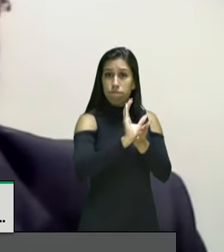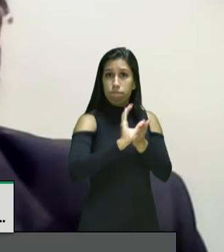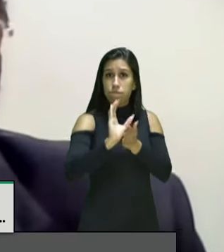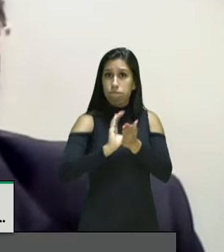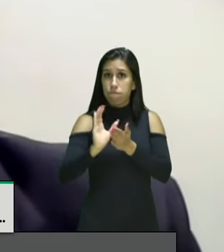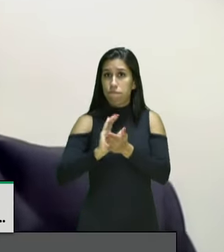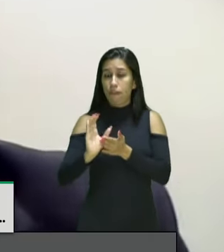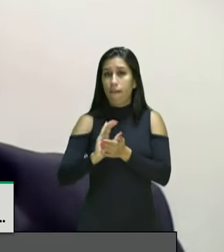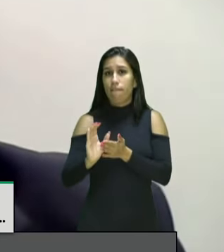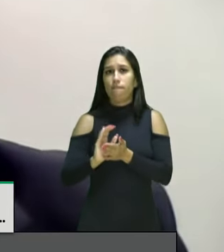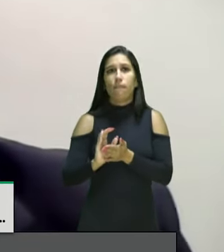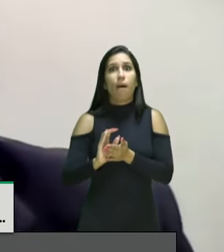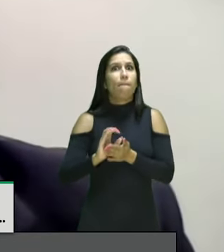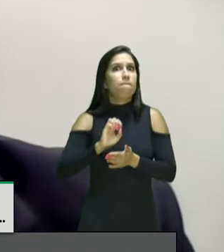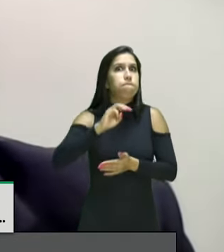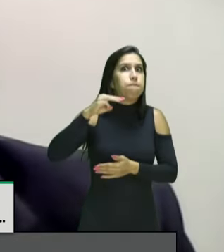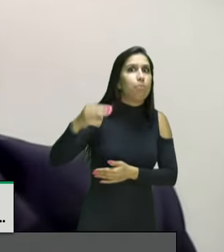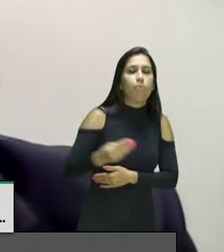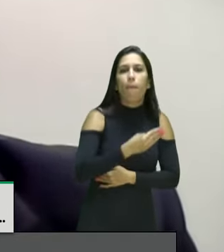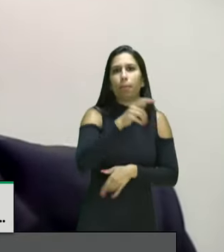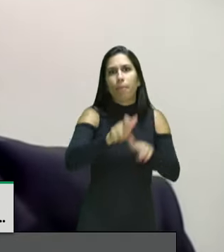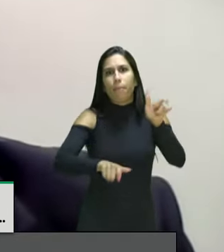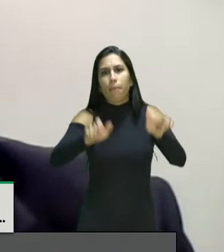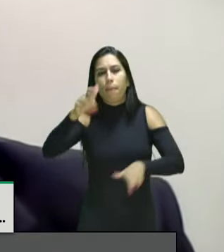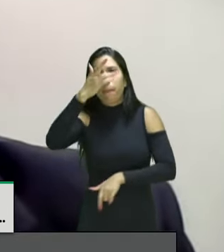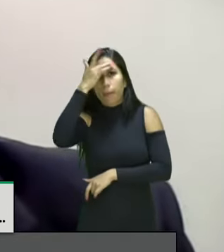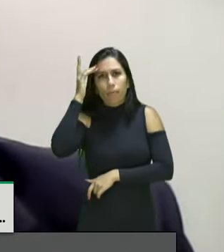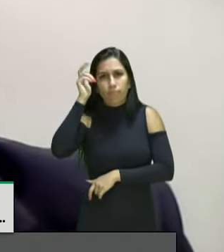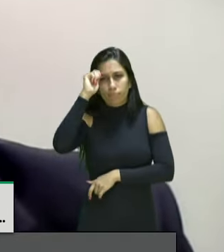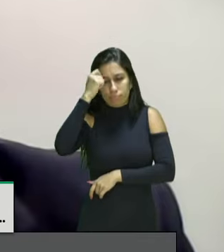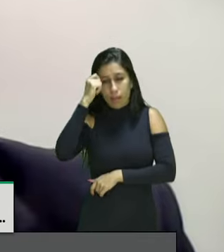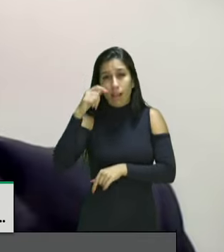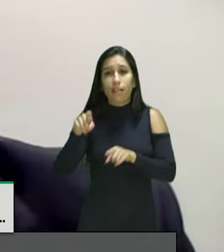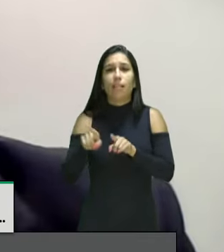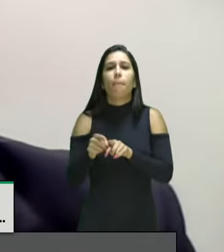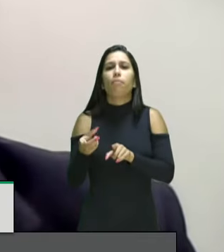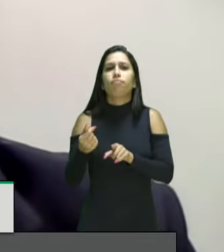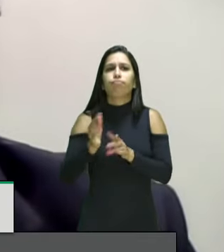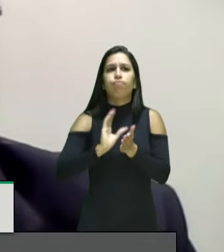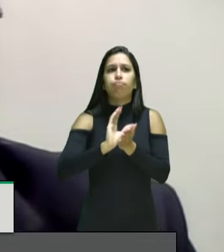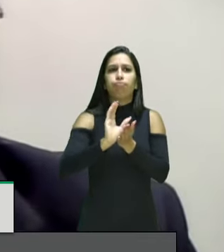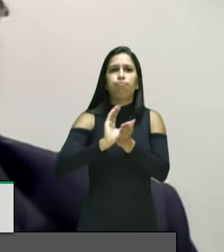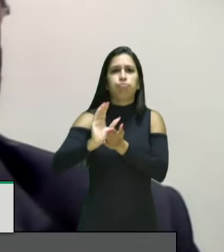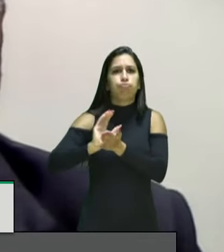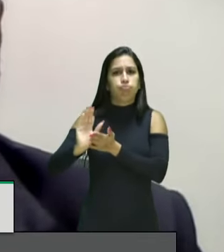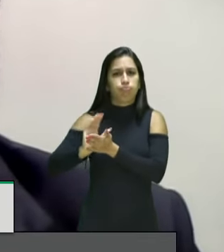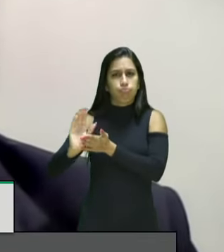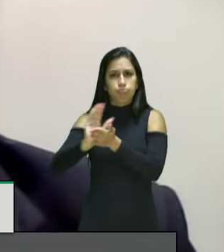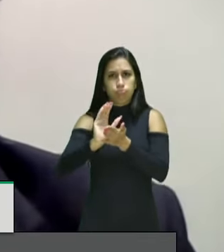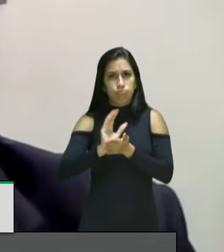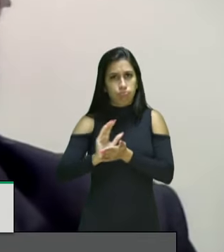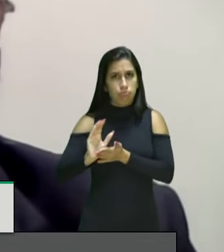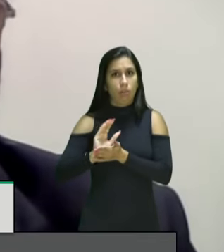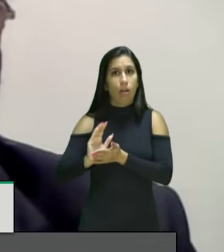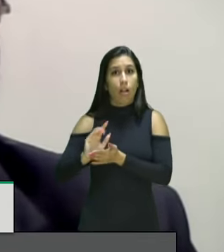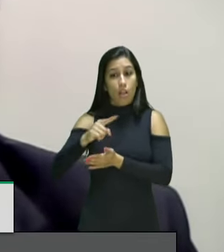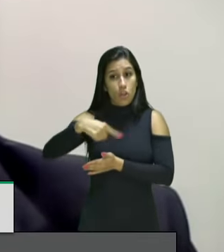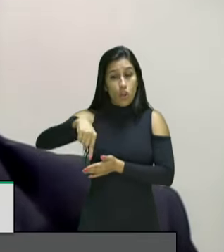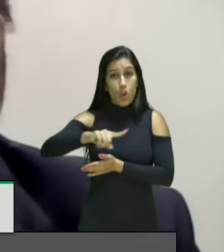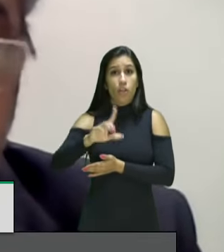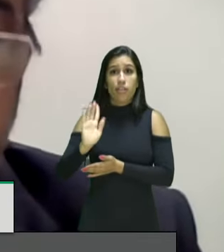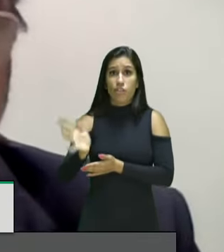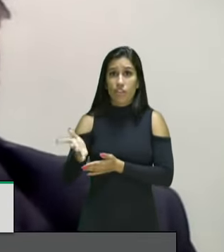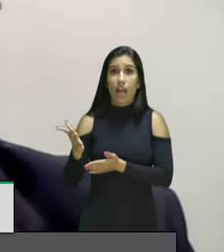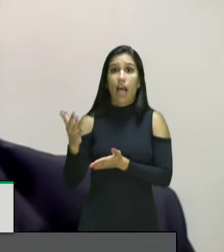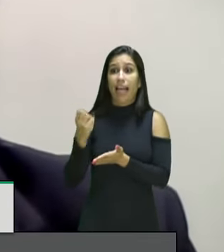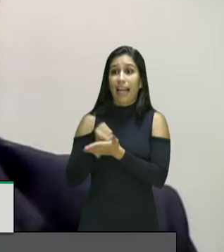cidadãos negros, com mais de 100 bilhões em repasses, somente em relação àqueles que estão cadastrados